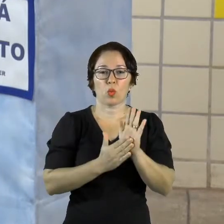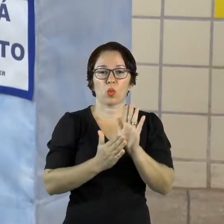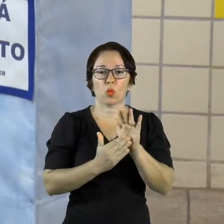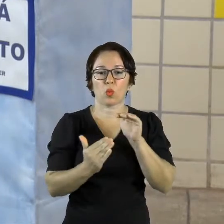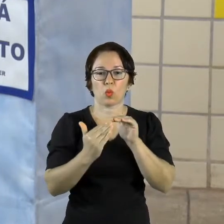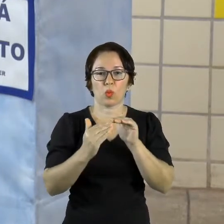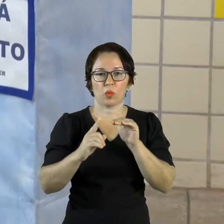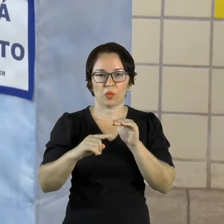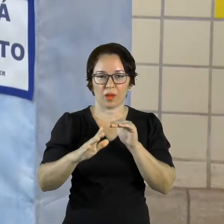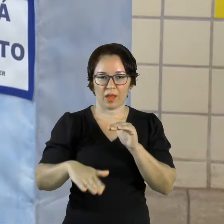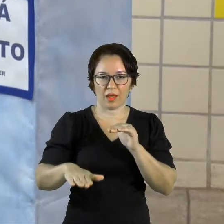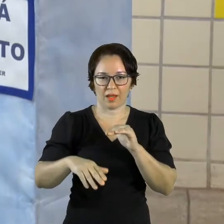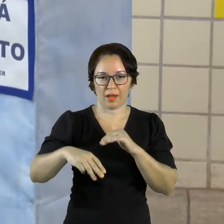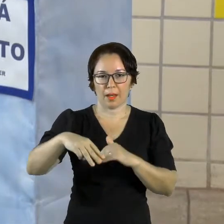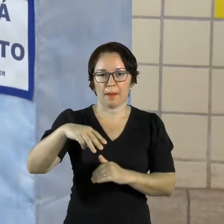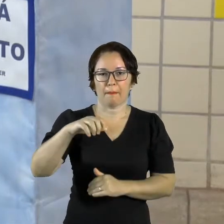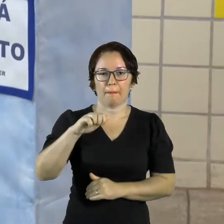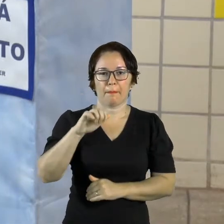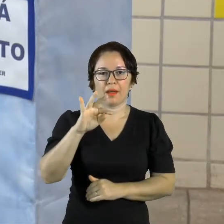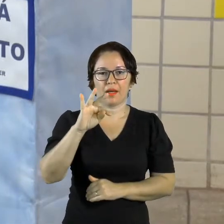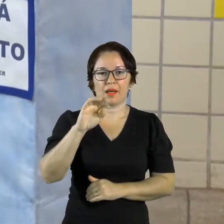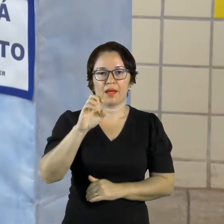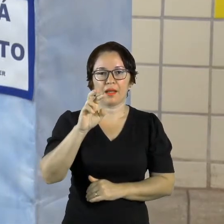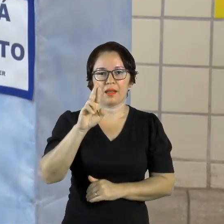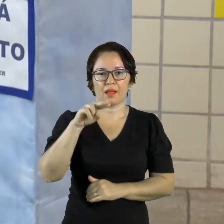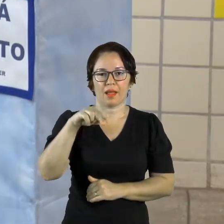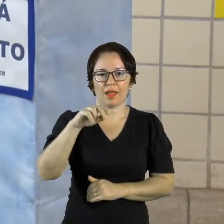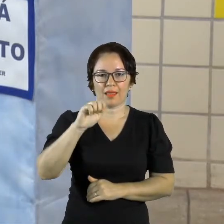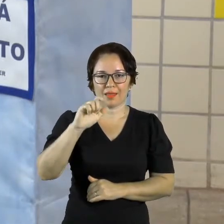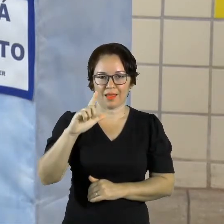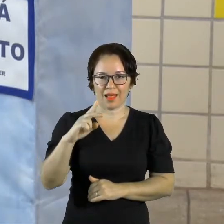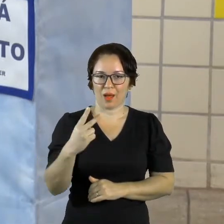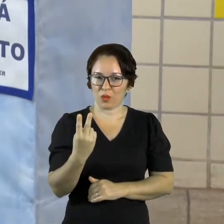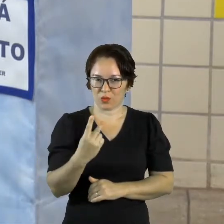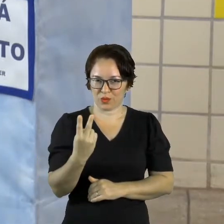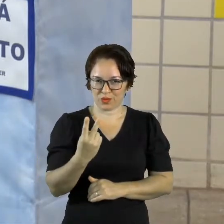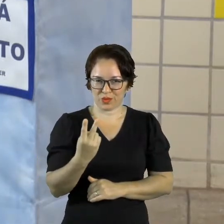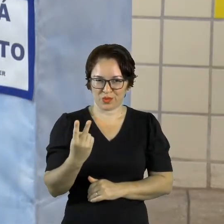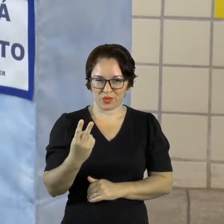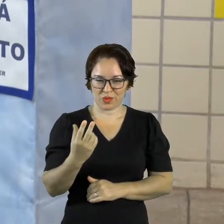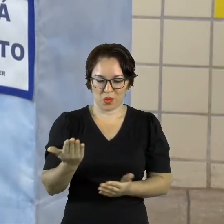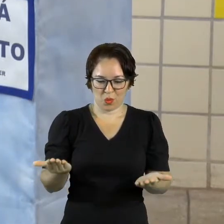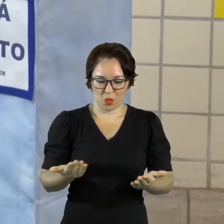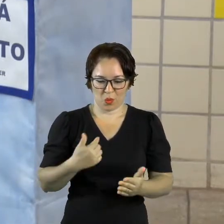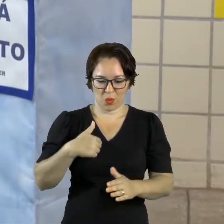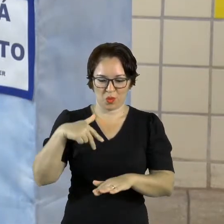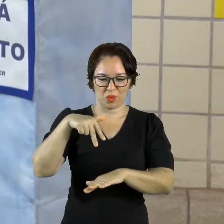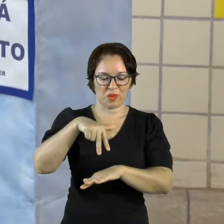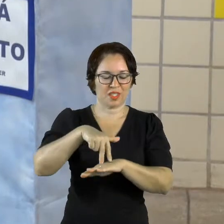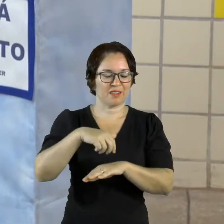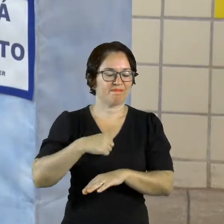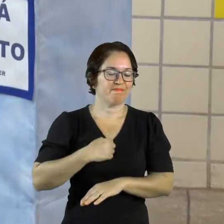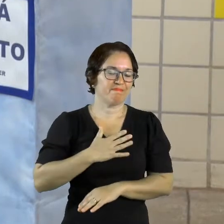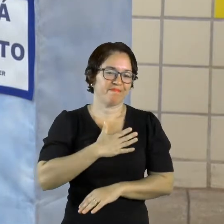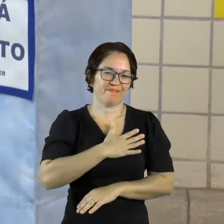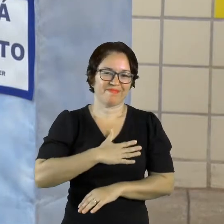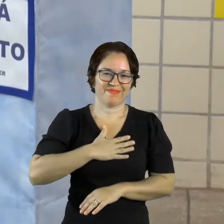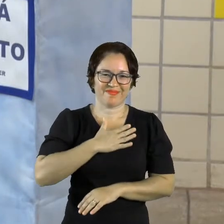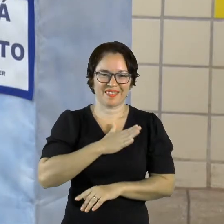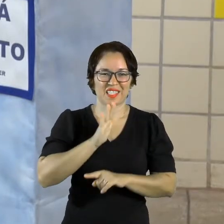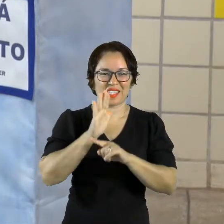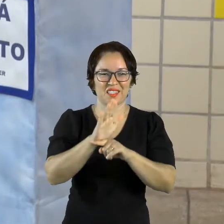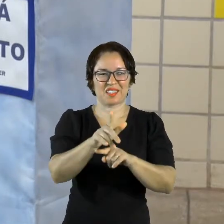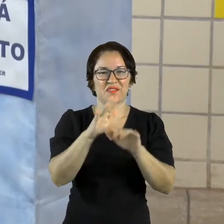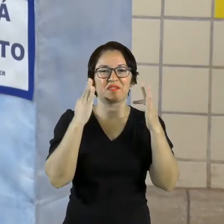Maternal 2. E é com muito prazer que eu estou aqui novamente e de poder levar até a sua família algumas propostas